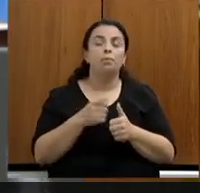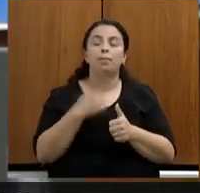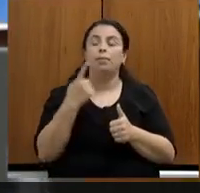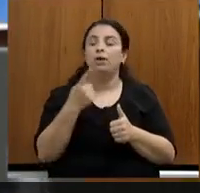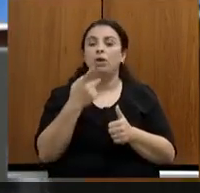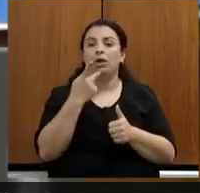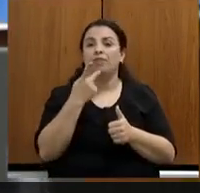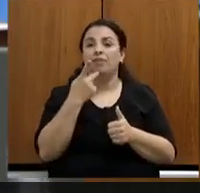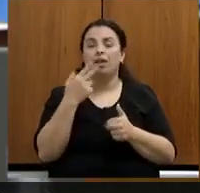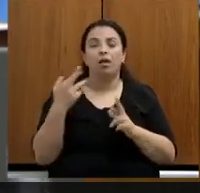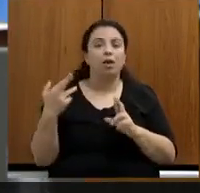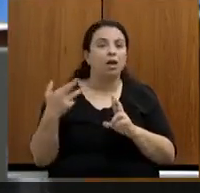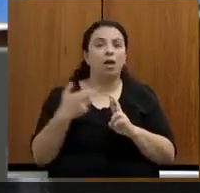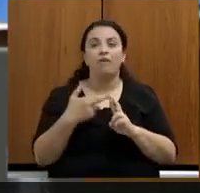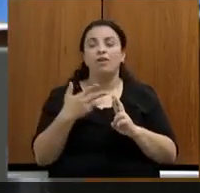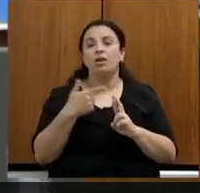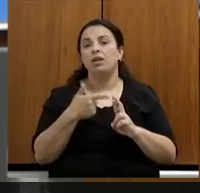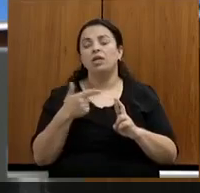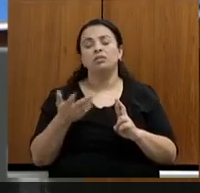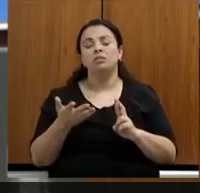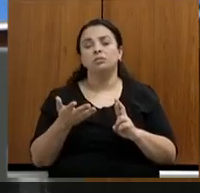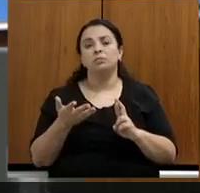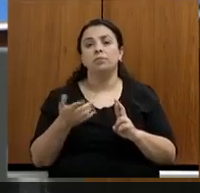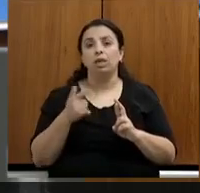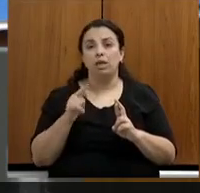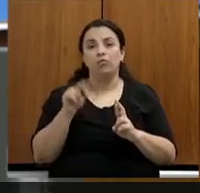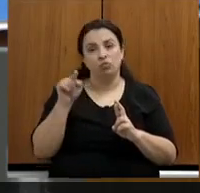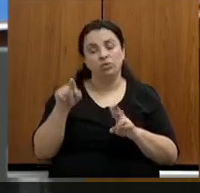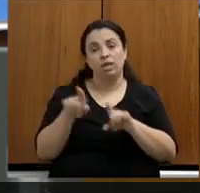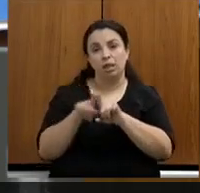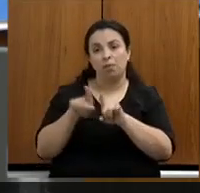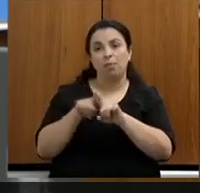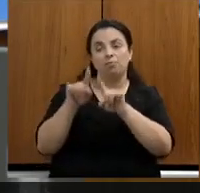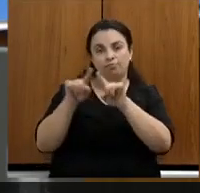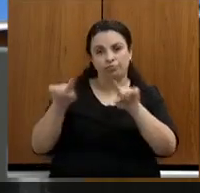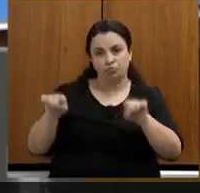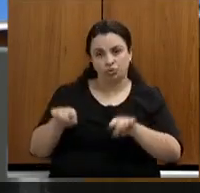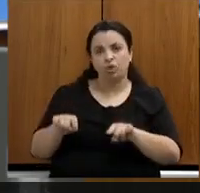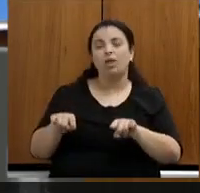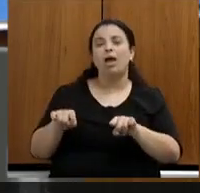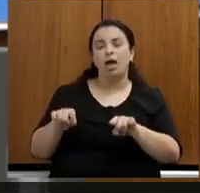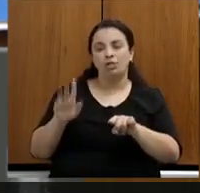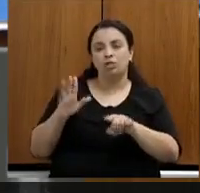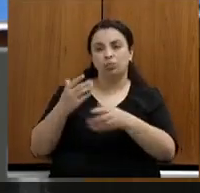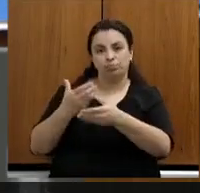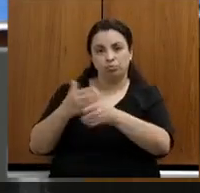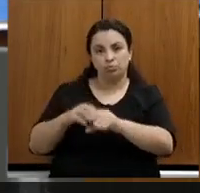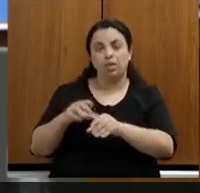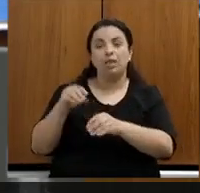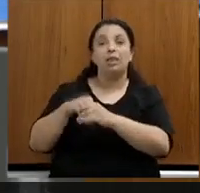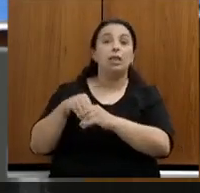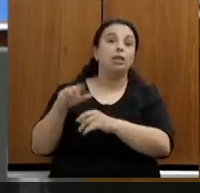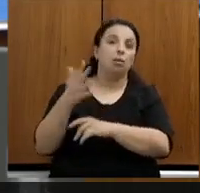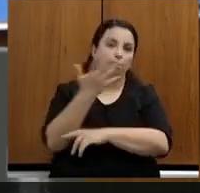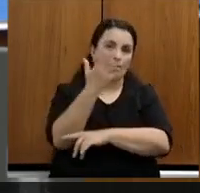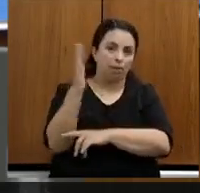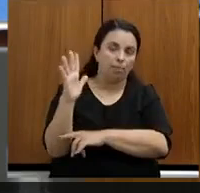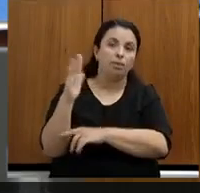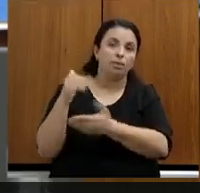como você também diz, que é servidora de carreira e também, em vários momentos, tem nos trazido